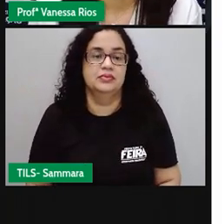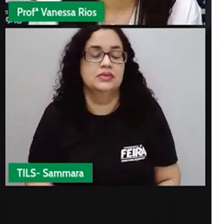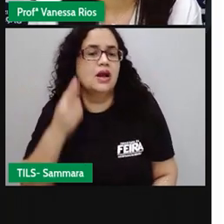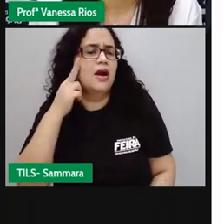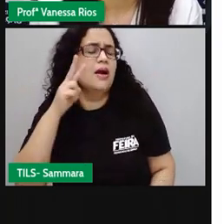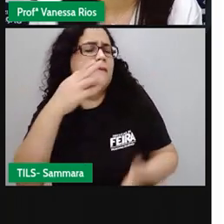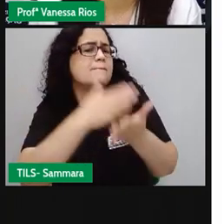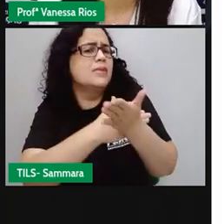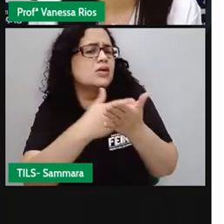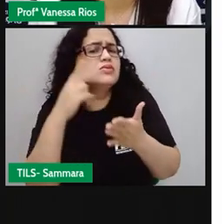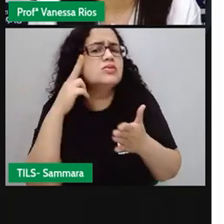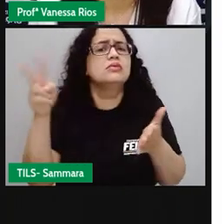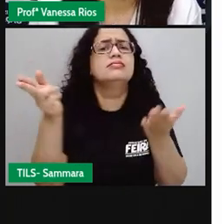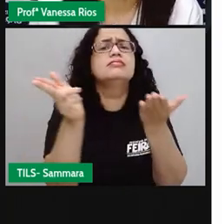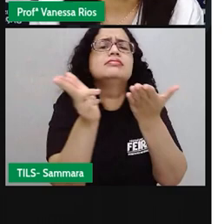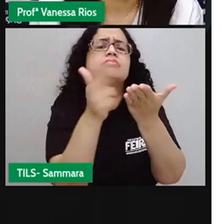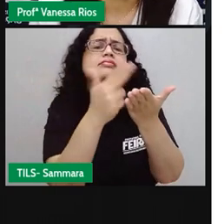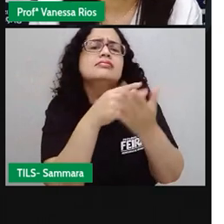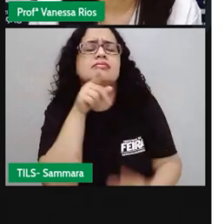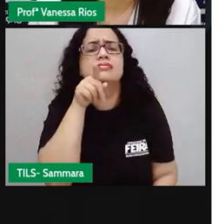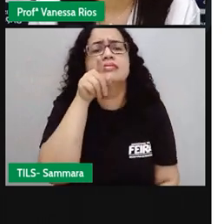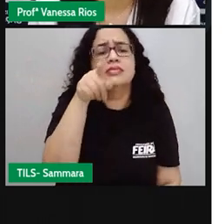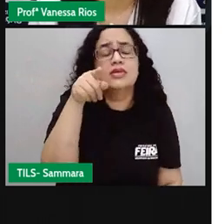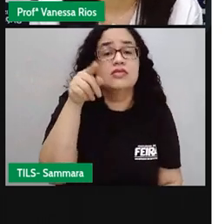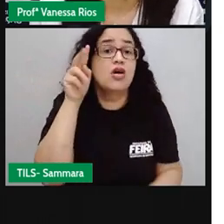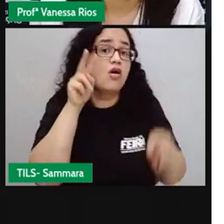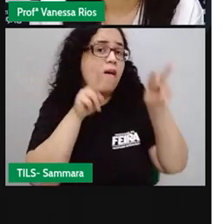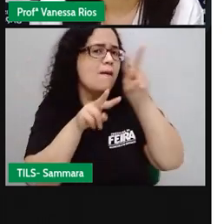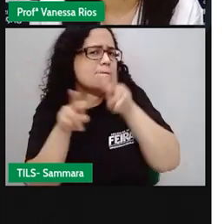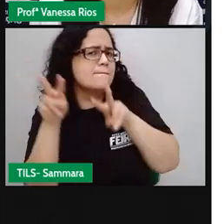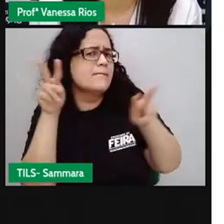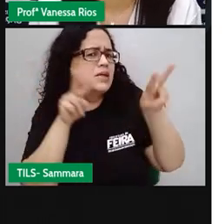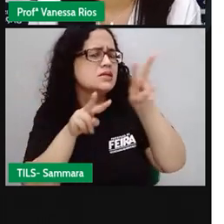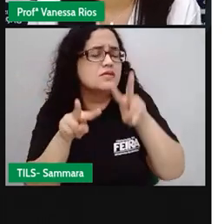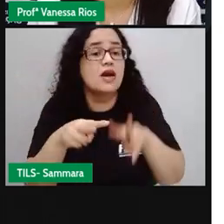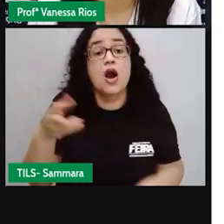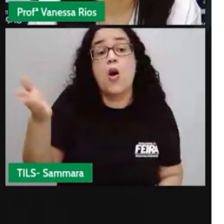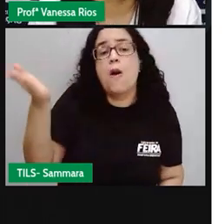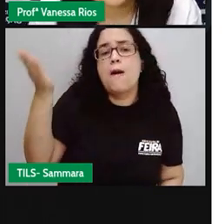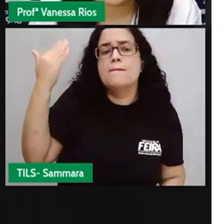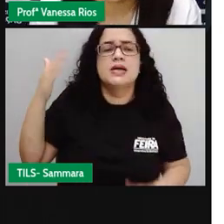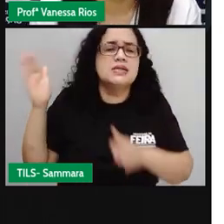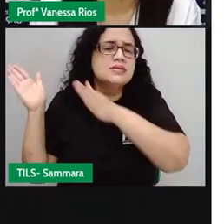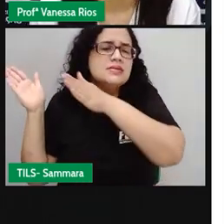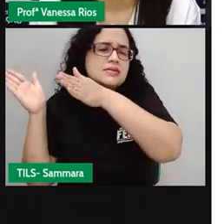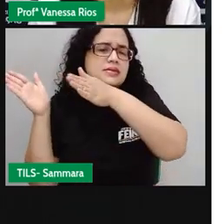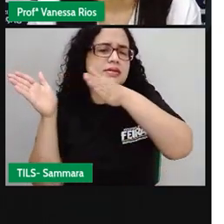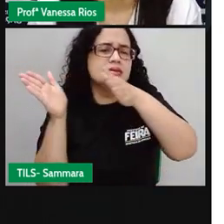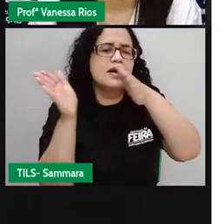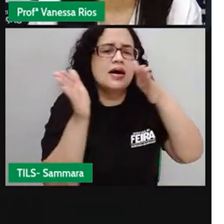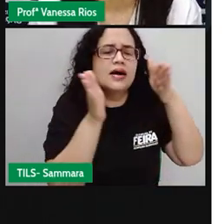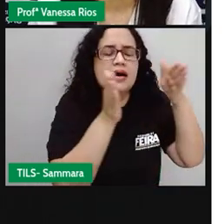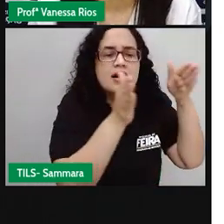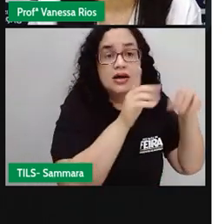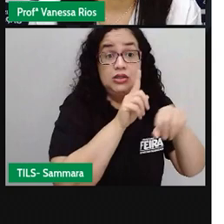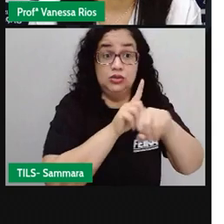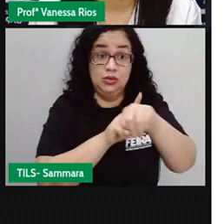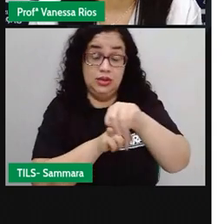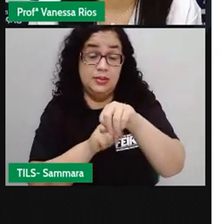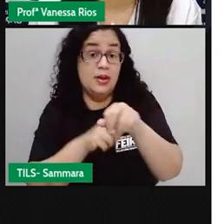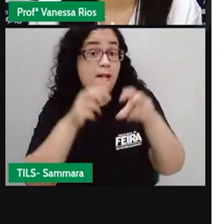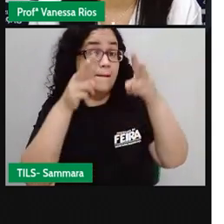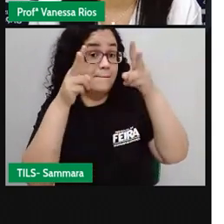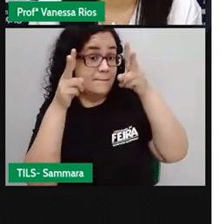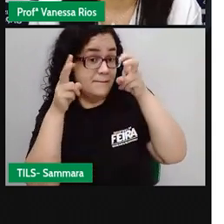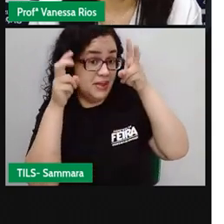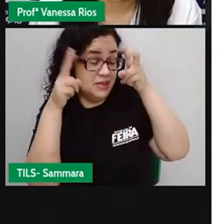Para começar, para eu trouxe essa imagem, né? Para a gente observar um pouco aí o passar do tempo. E a gente percebe a